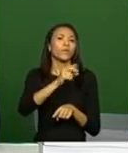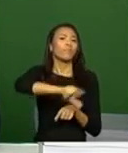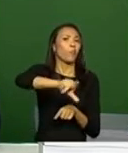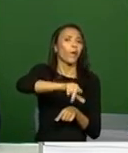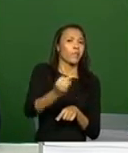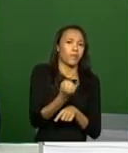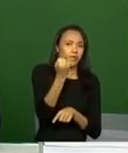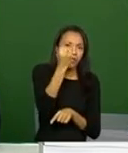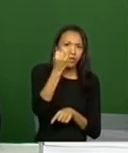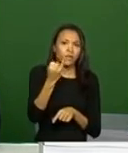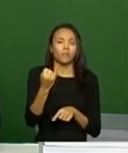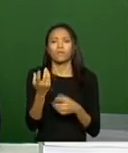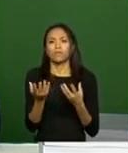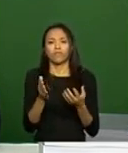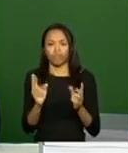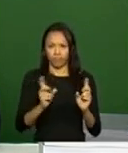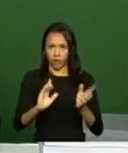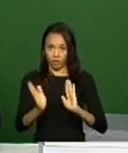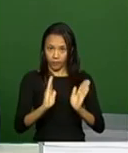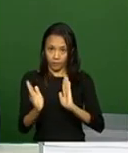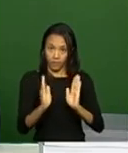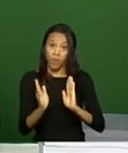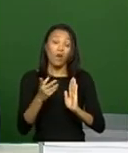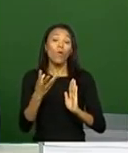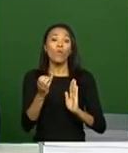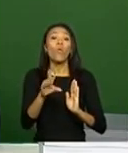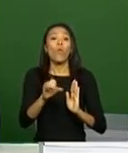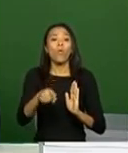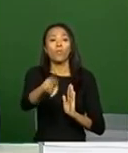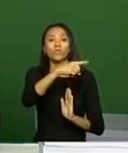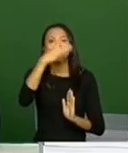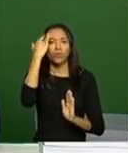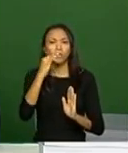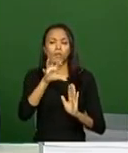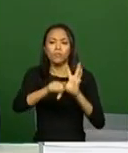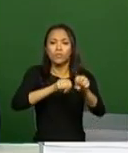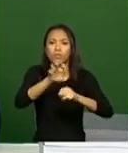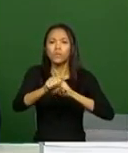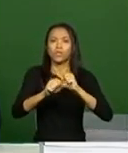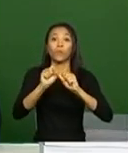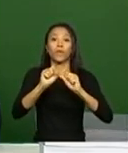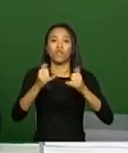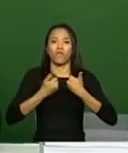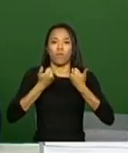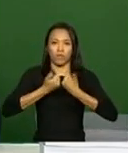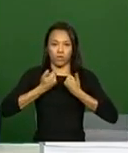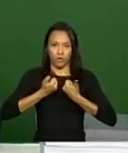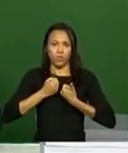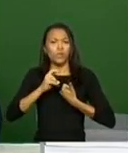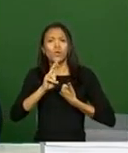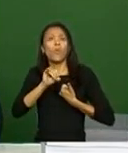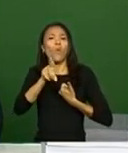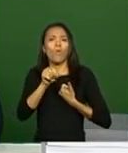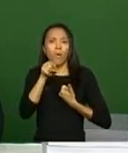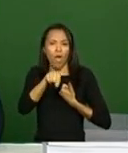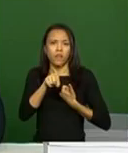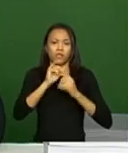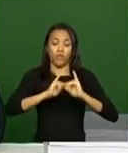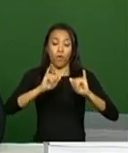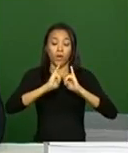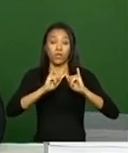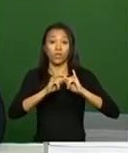relevante e o que não é relevante, é entender como as pessoas se informam e como essa informação, ela chega até as pessoas. Nós,